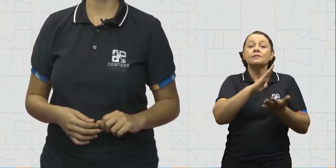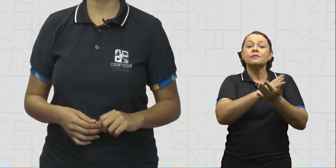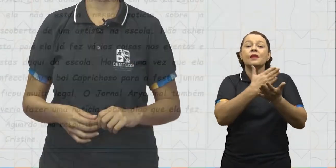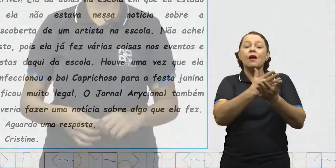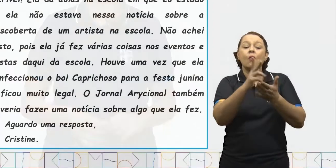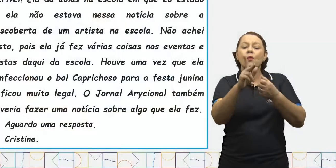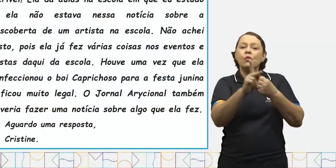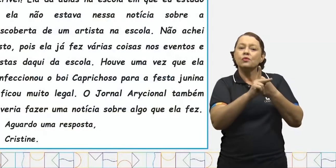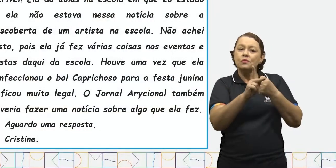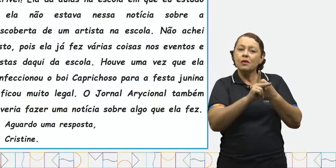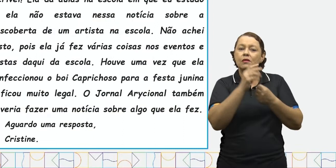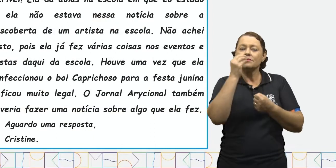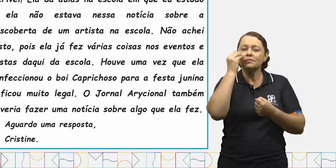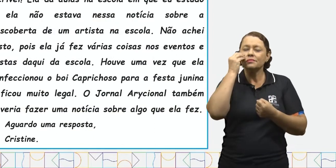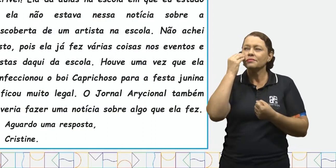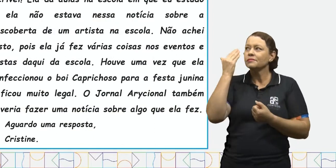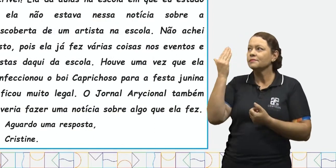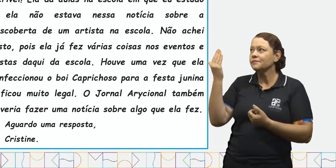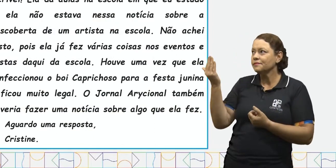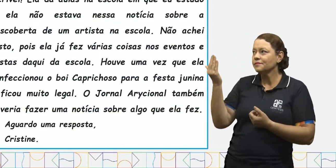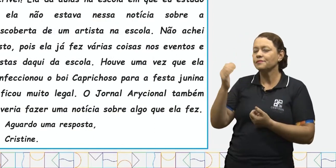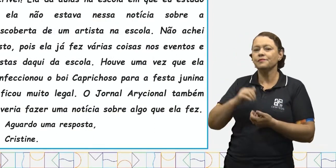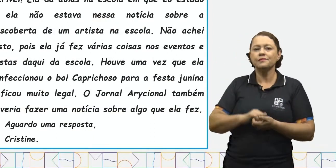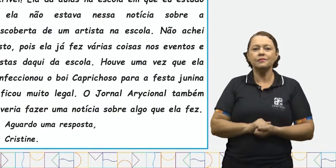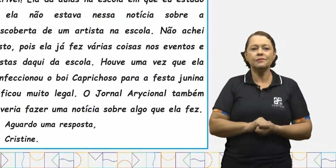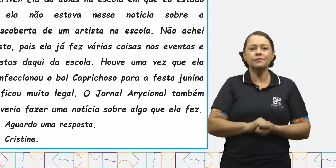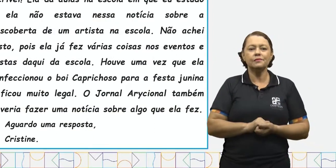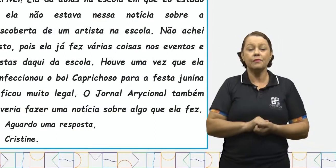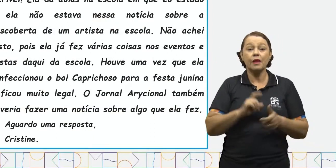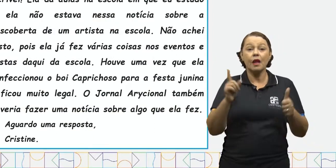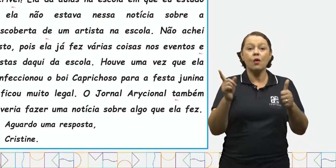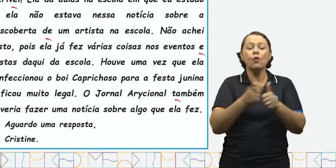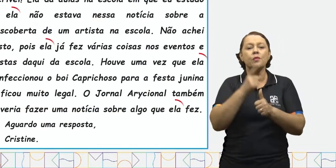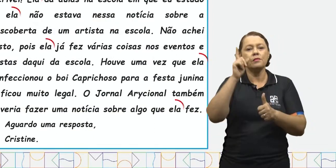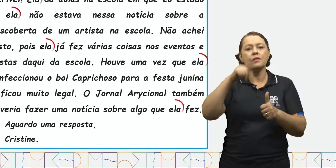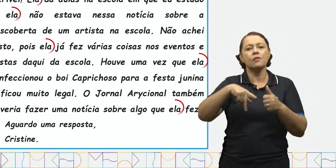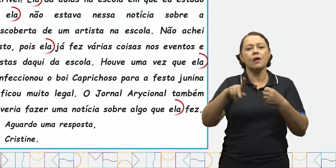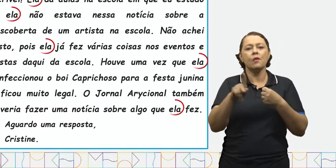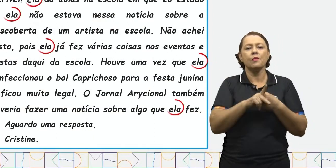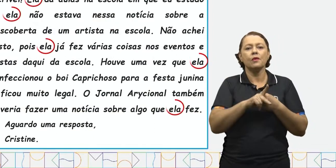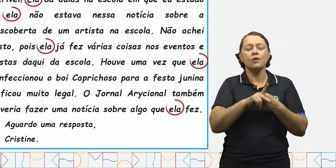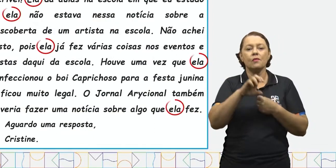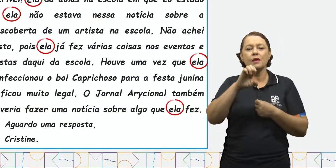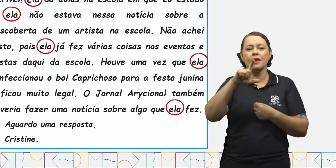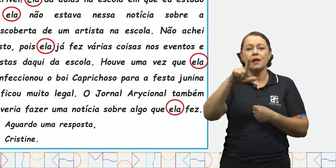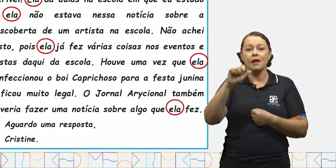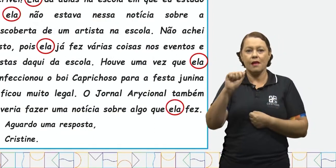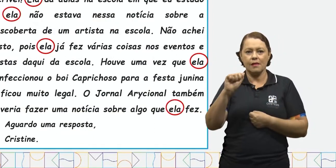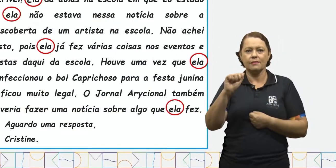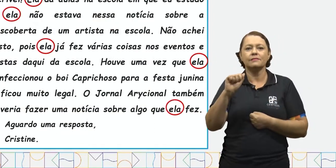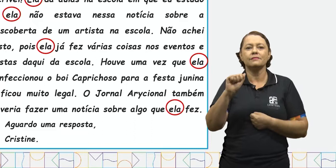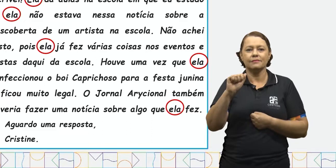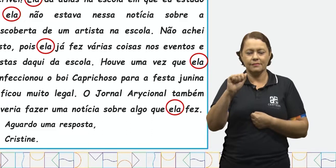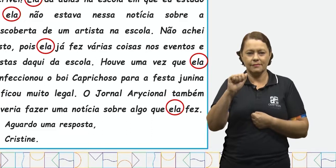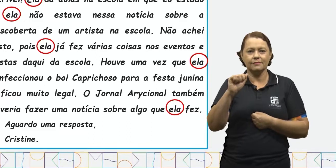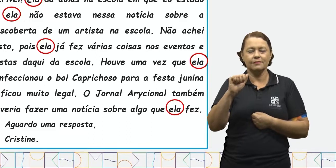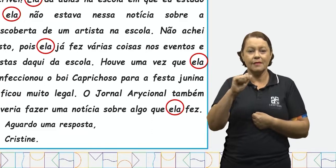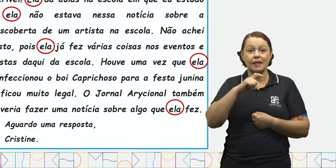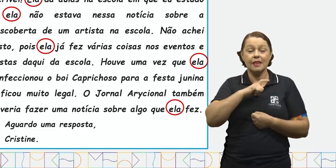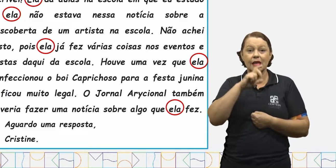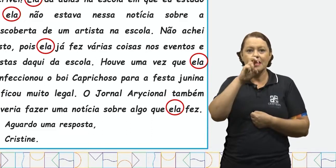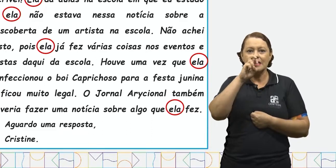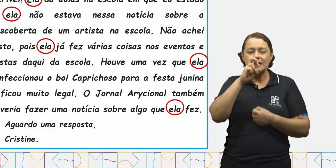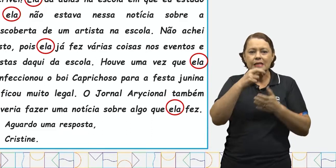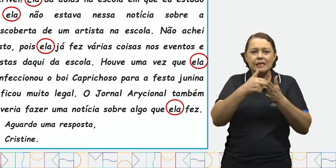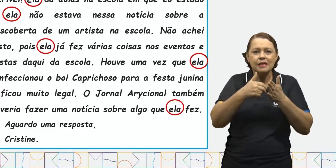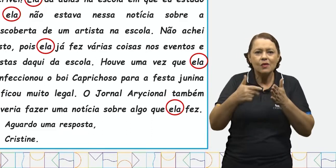Analise-os comigo. O primeiro pronome que podemos identificar é o pronome ela. Ele aparece cinco